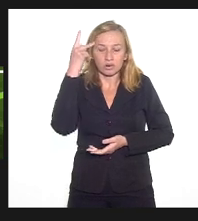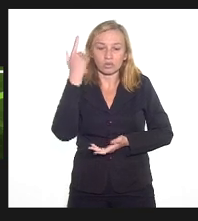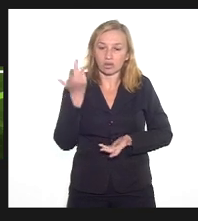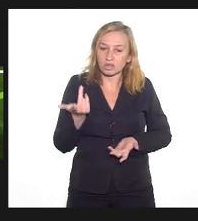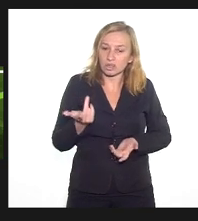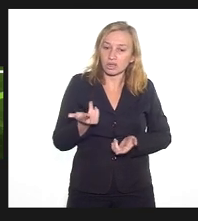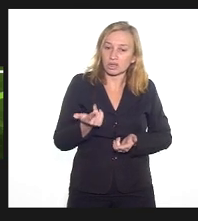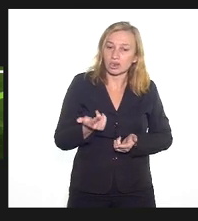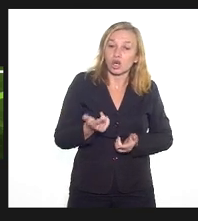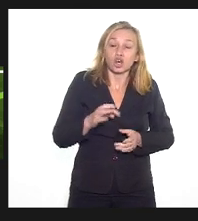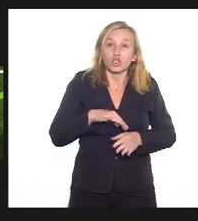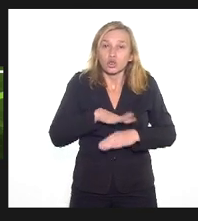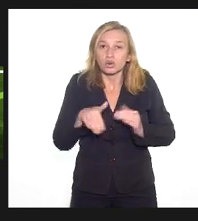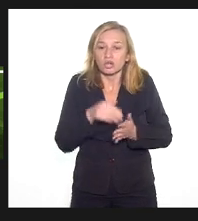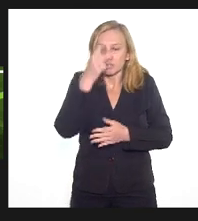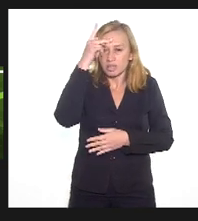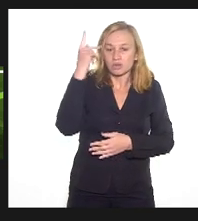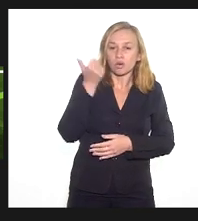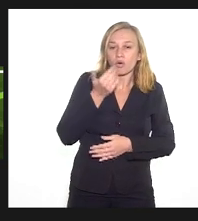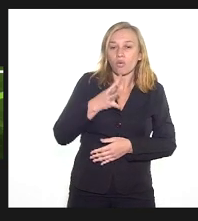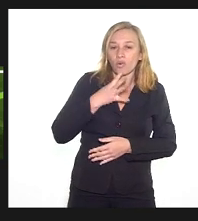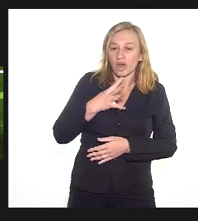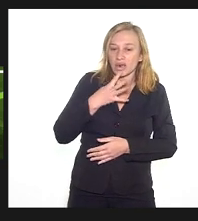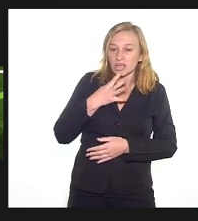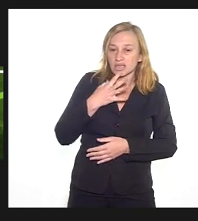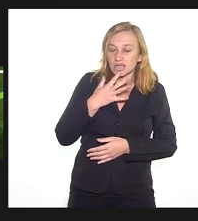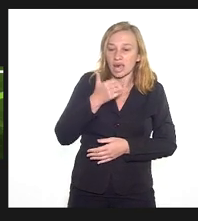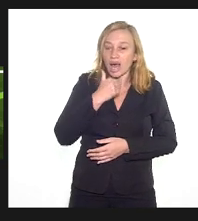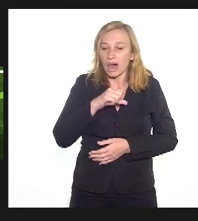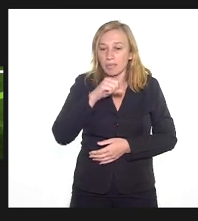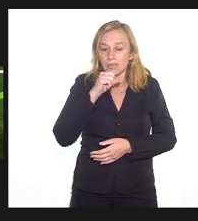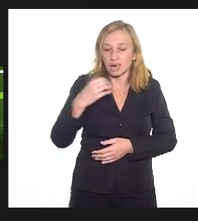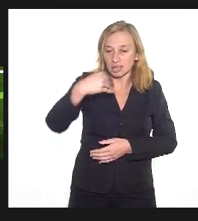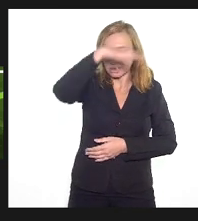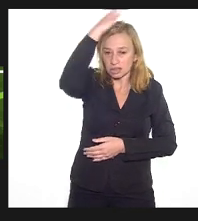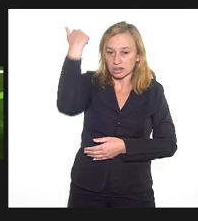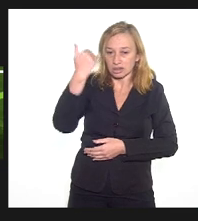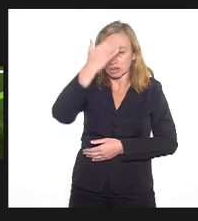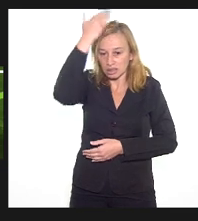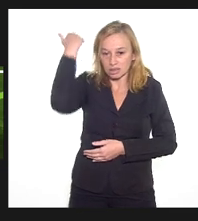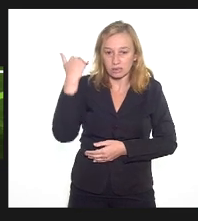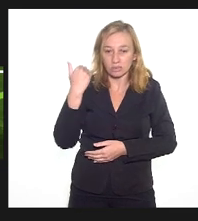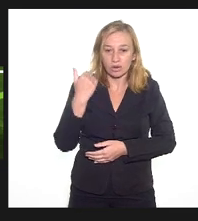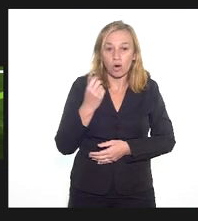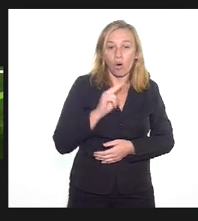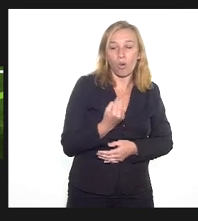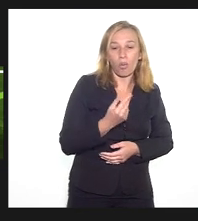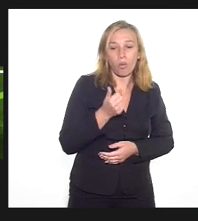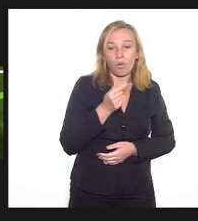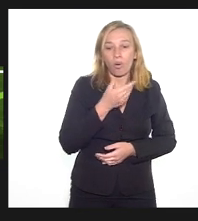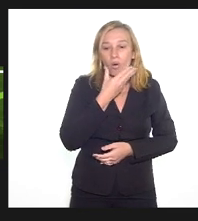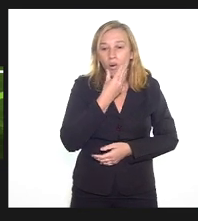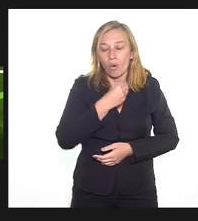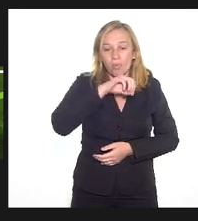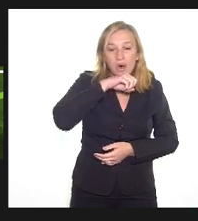Todo mundo conhece a mãe de santo do tal, tal, tal lugar. Todo mundo conhece o pai de santo de tal, de tal, tal lugar. E, às vezes, quando a gente se expõe